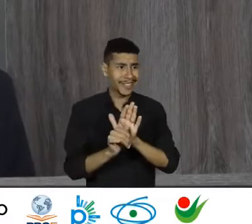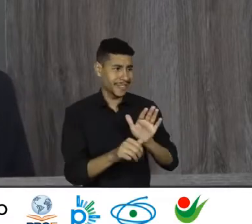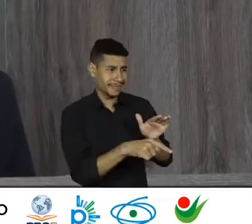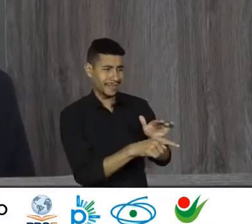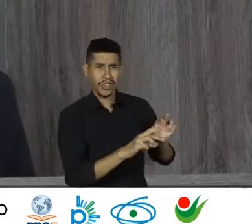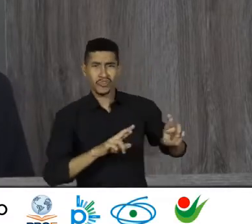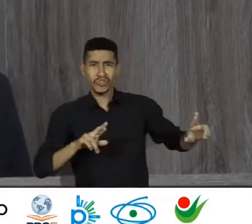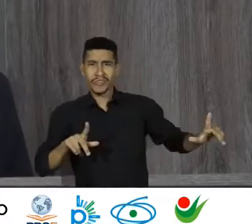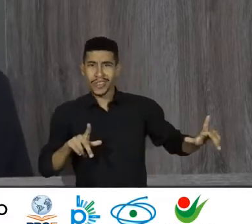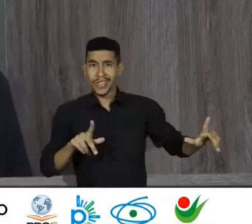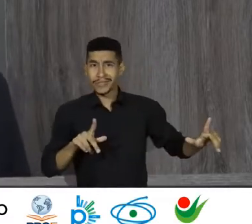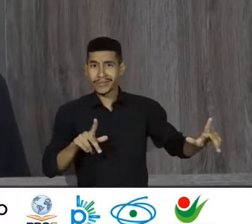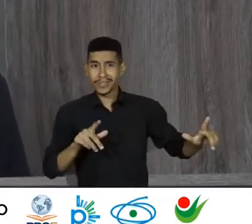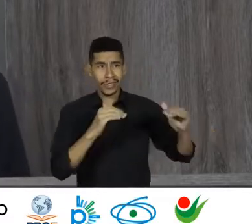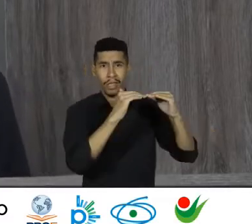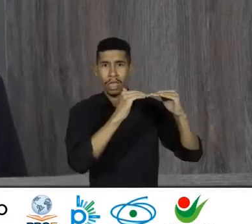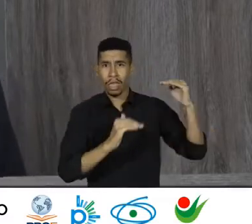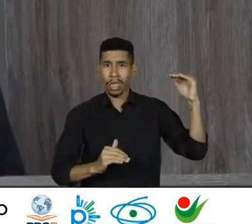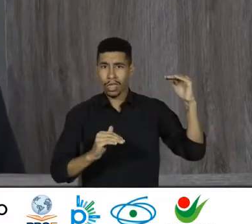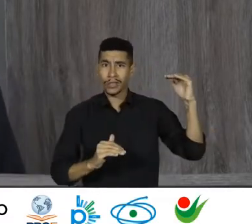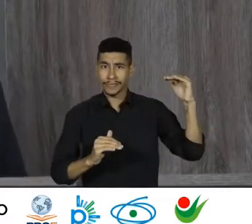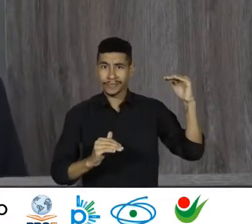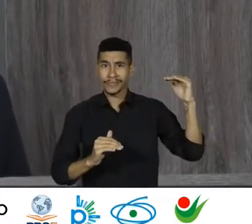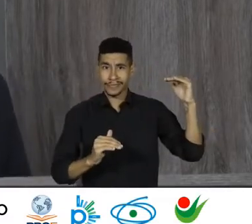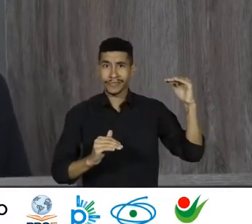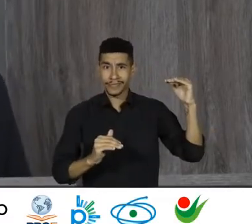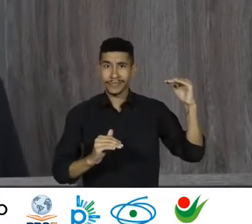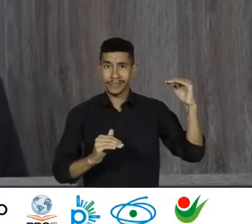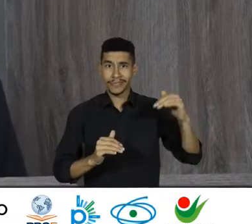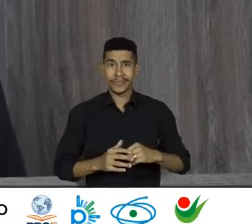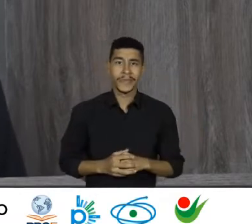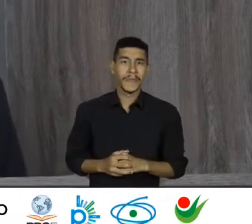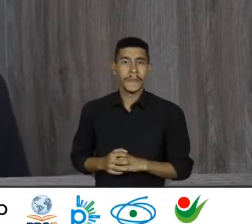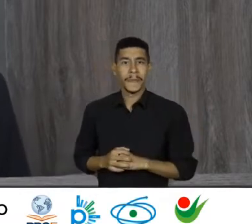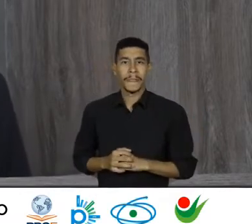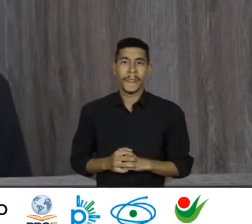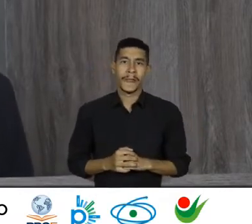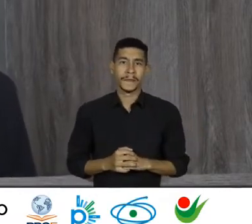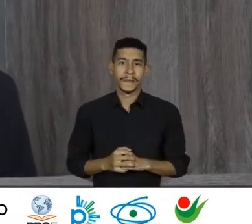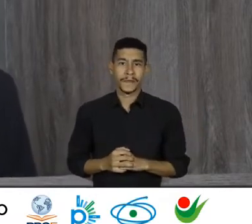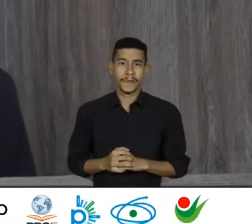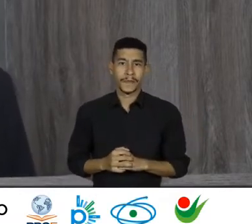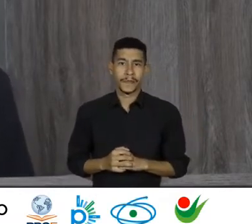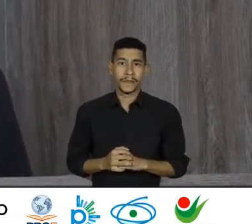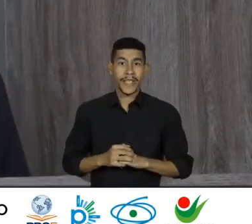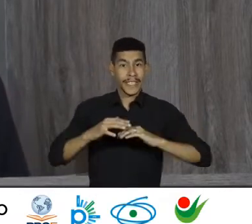entre nós e eles, a mobilidade, os movimentos